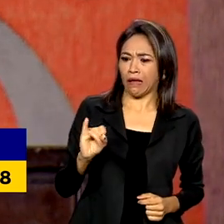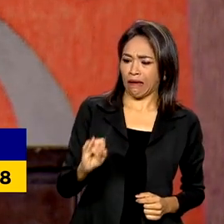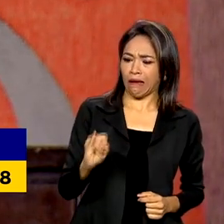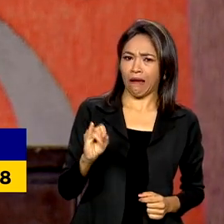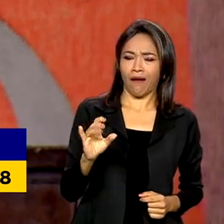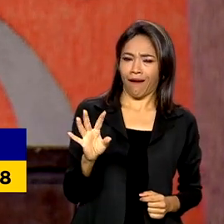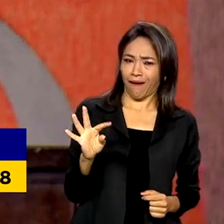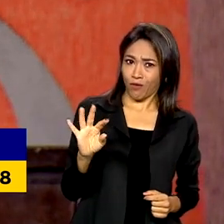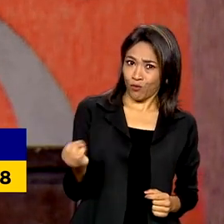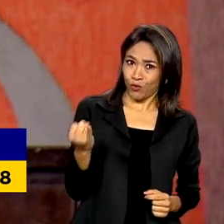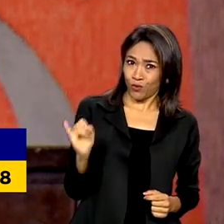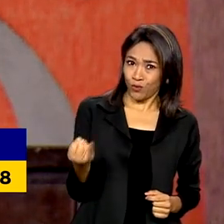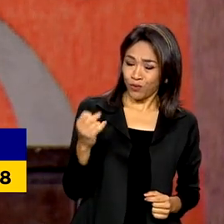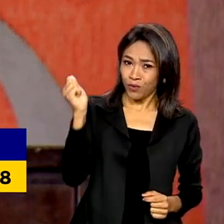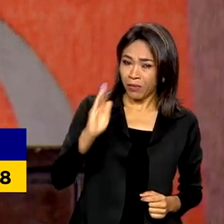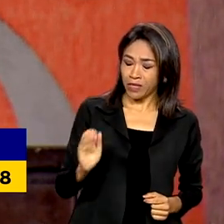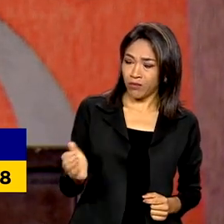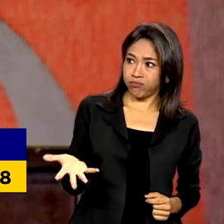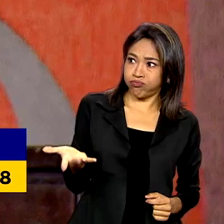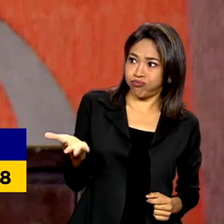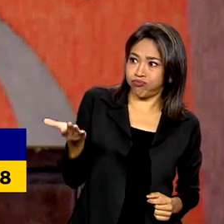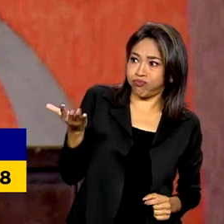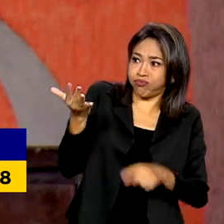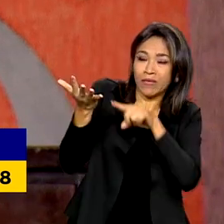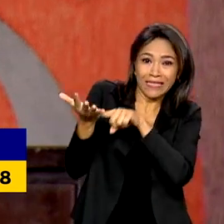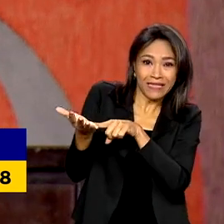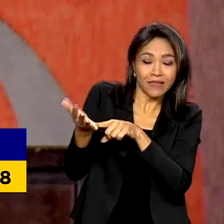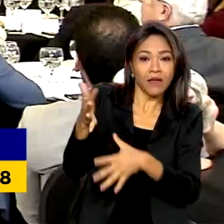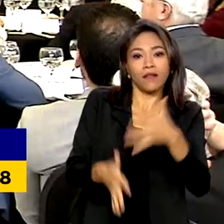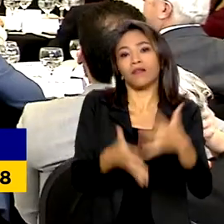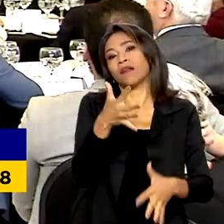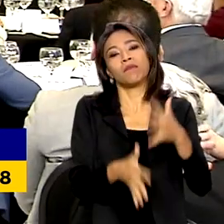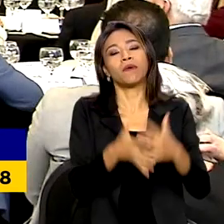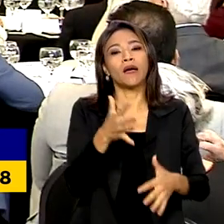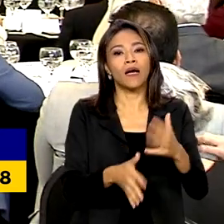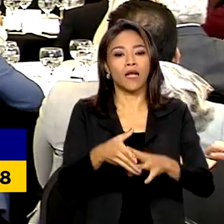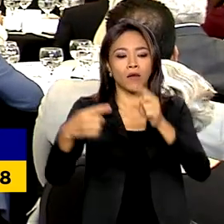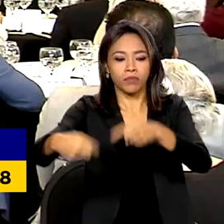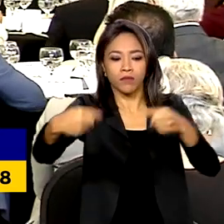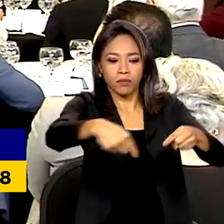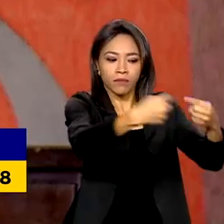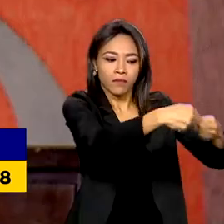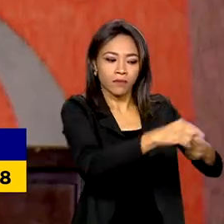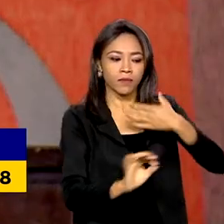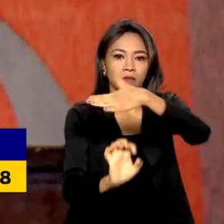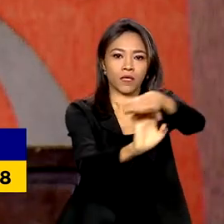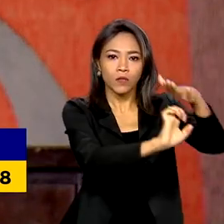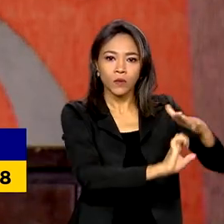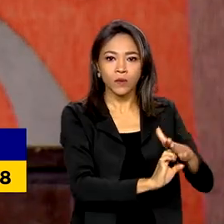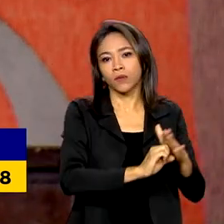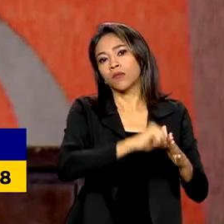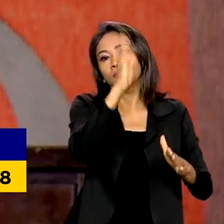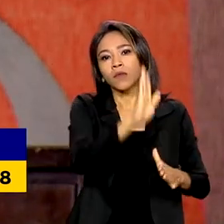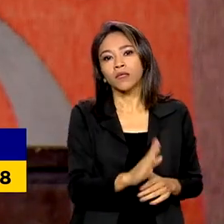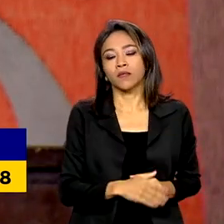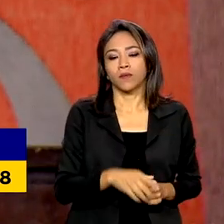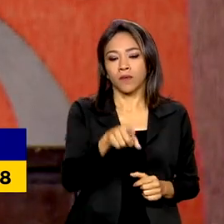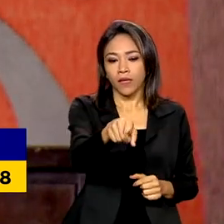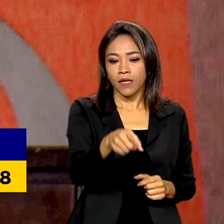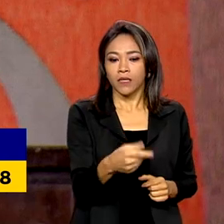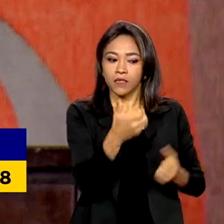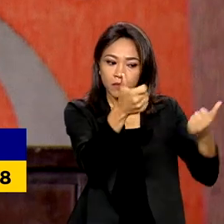Brasil é uma das barreiras que atrapalha a competitividade da indústria brasileira. O setor produtivo quer